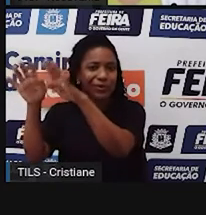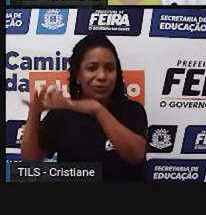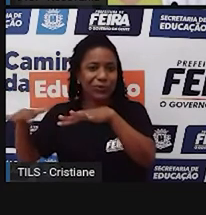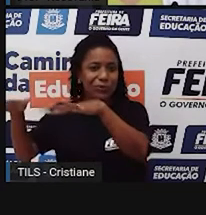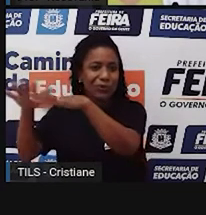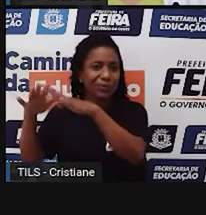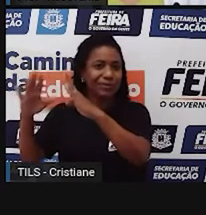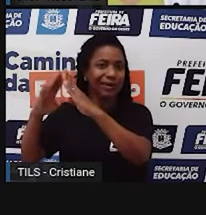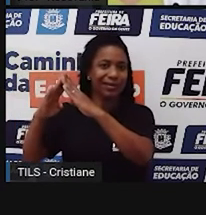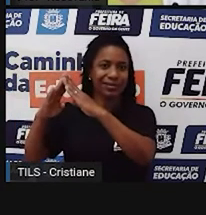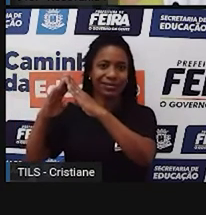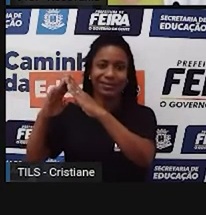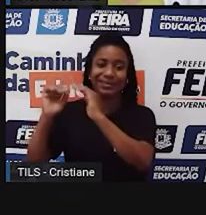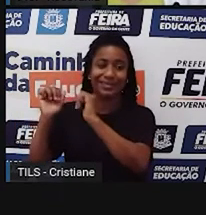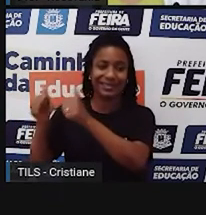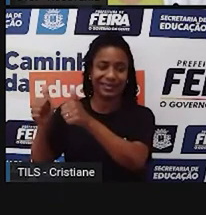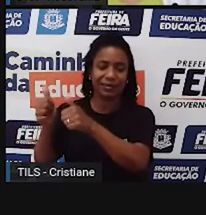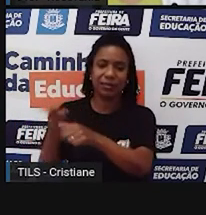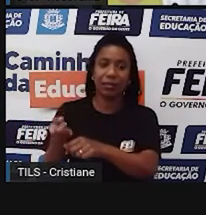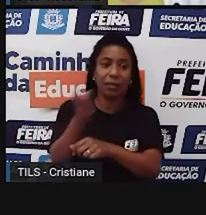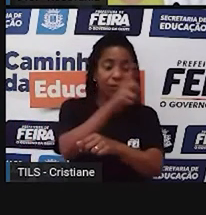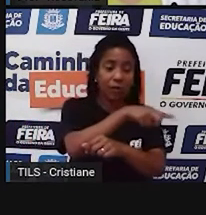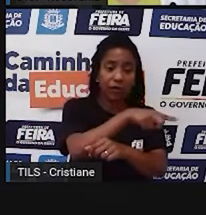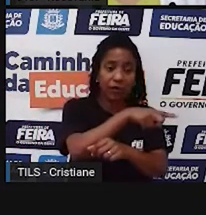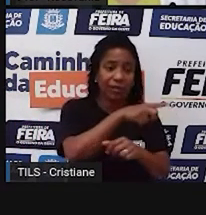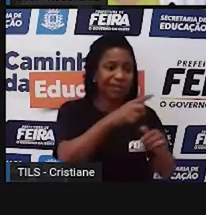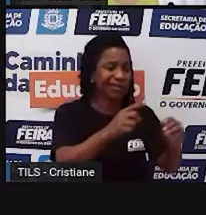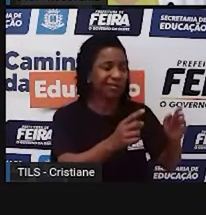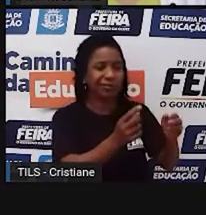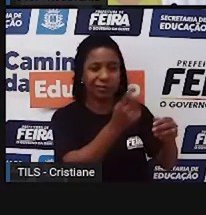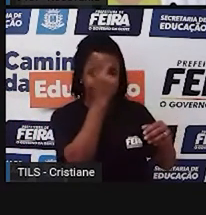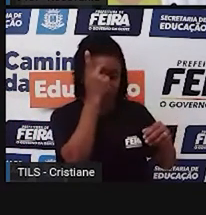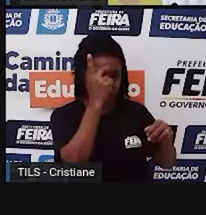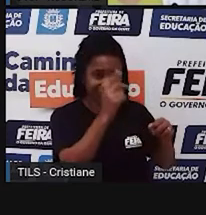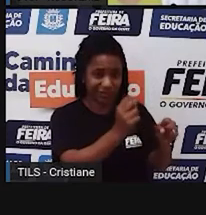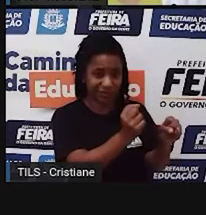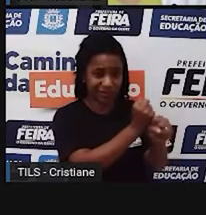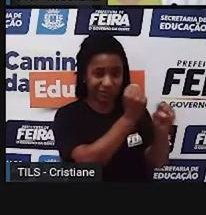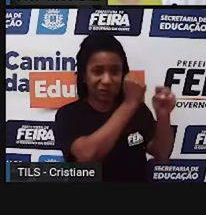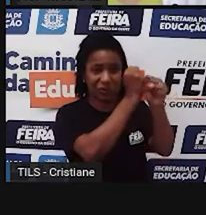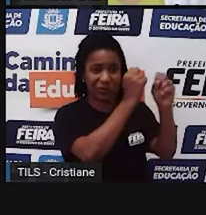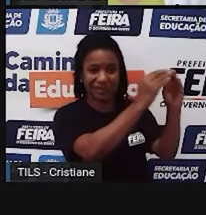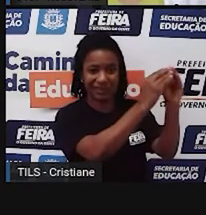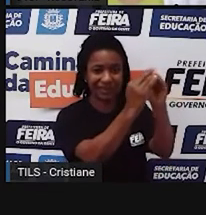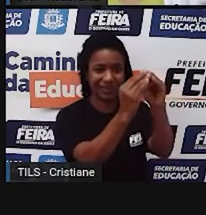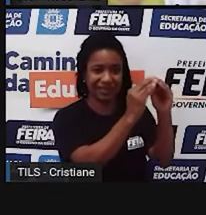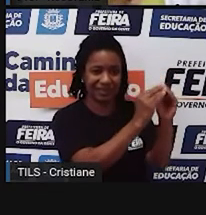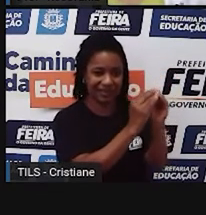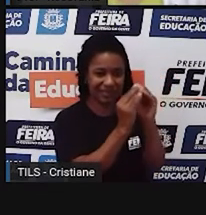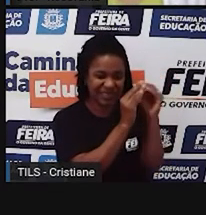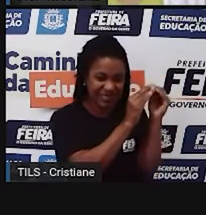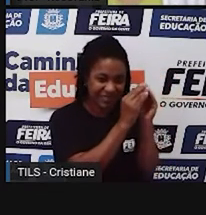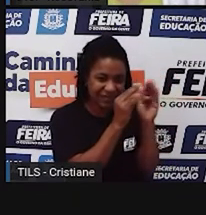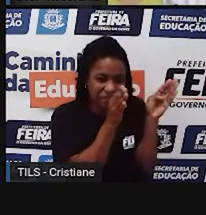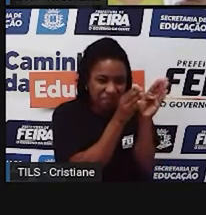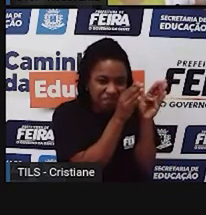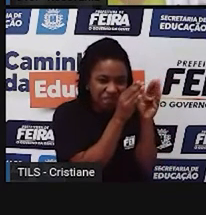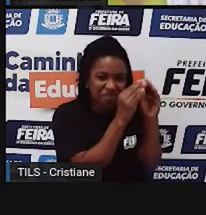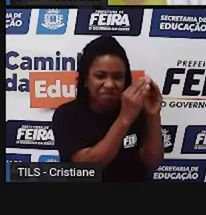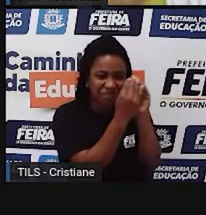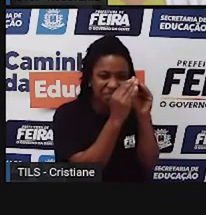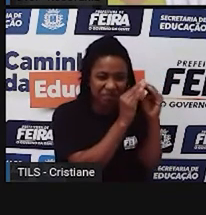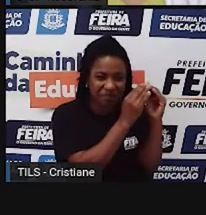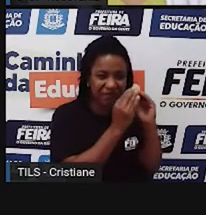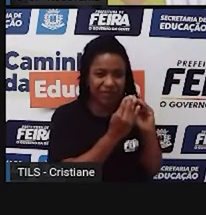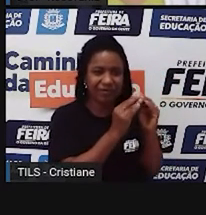do lugar, principalmente quando ele não é ordenado, como é o caso da imagem aí, porque às vezes tem lugares mais simples de